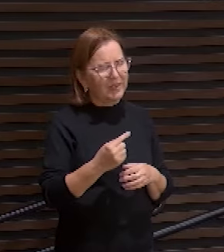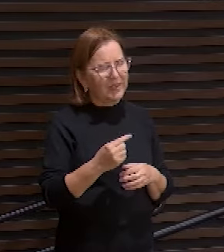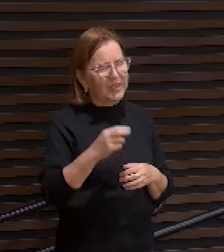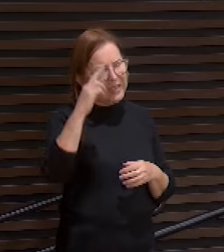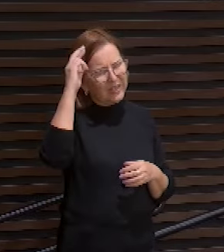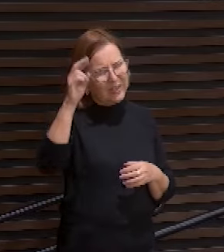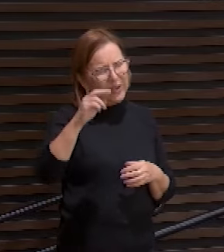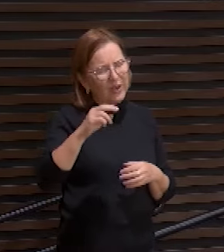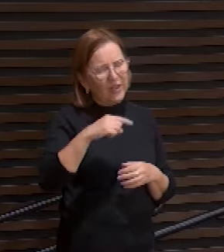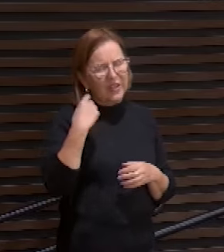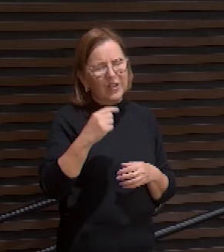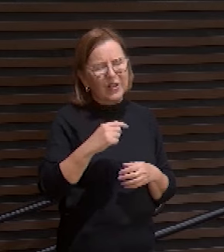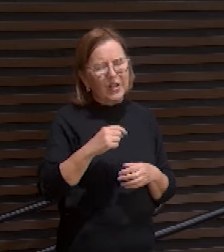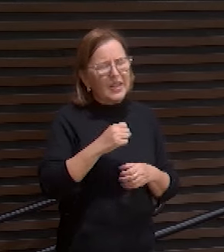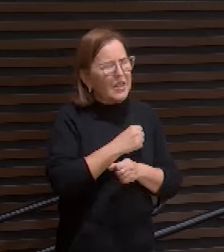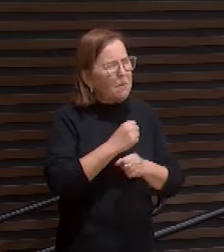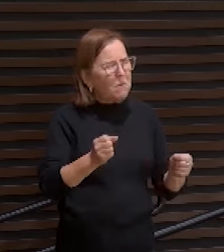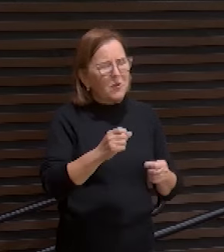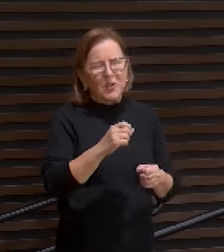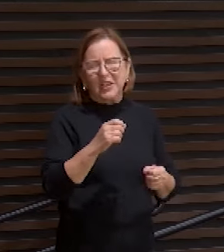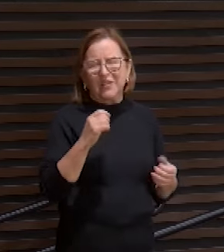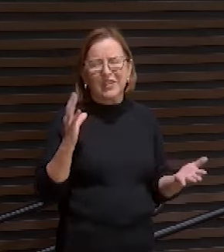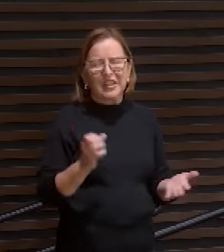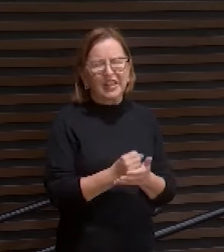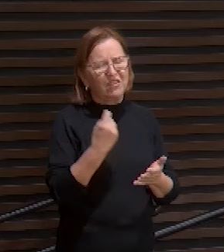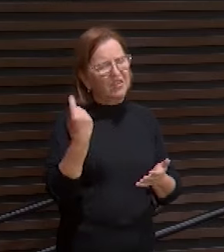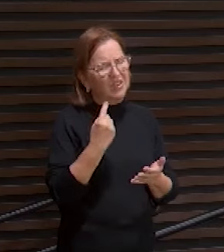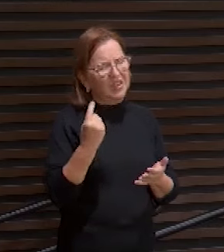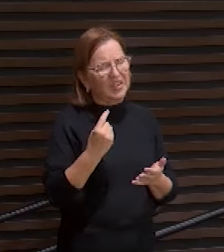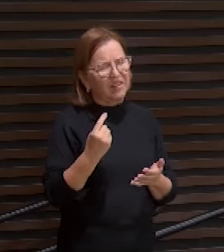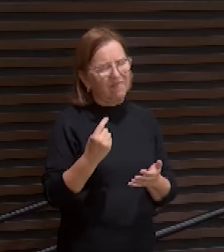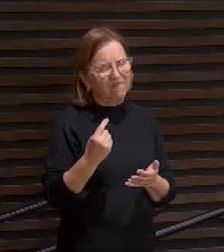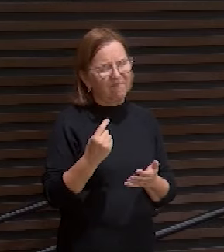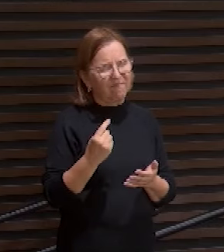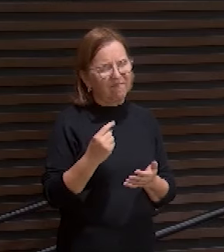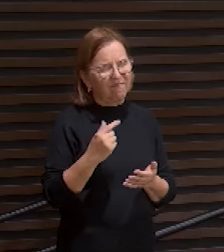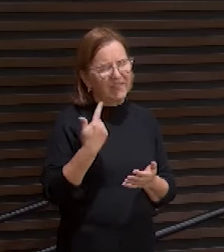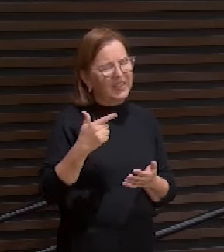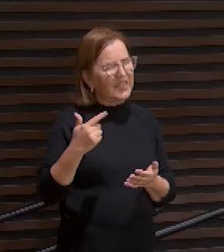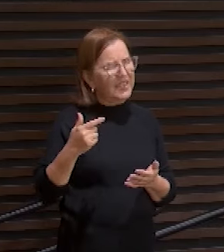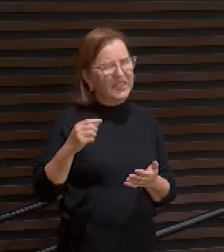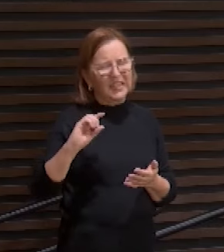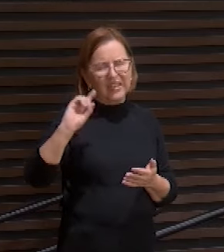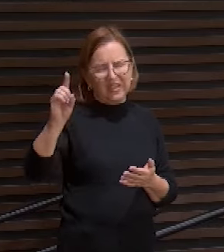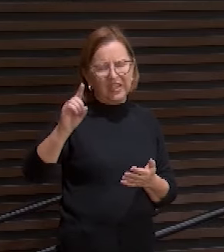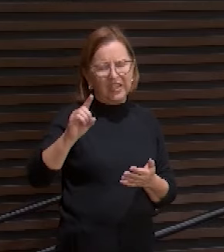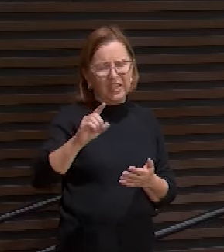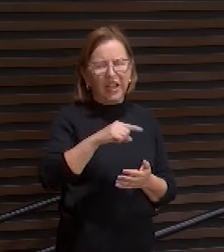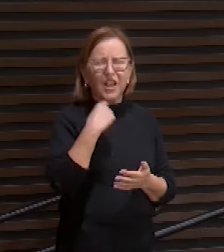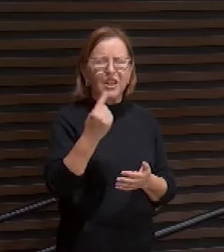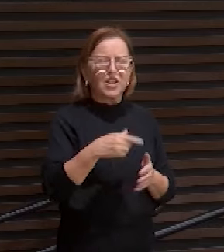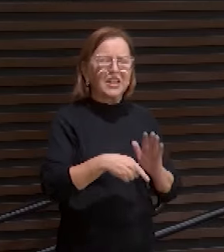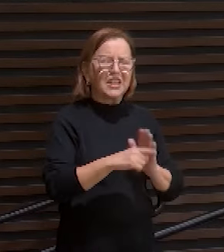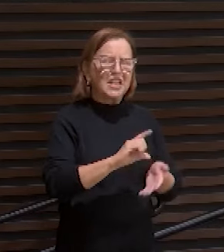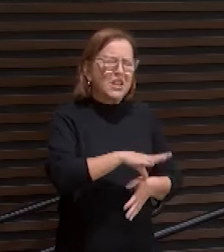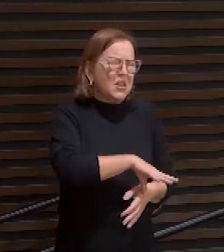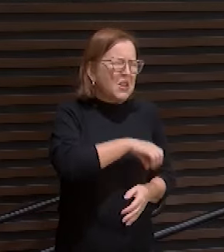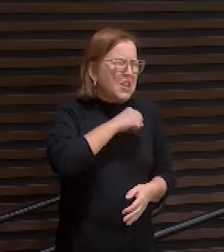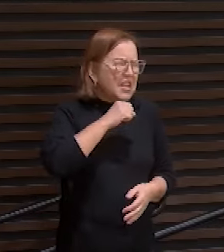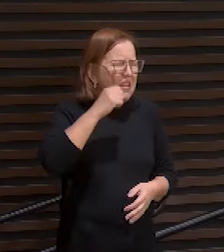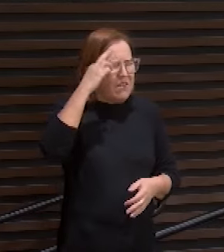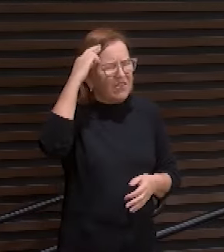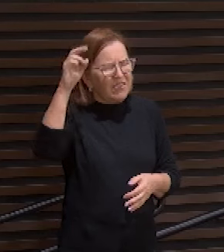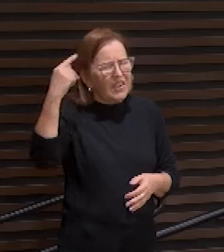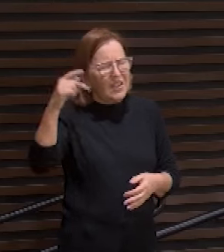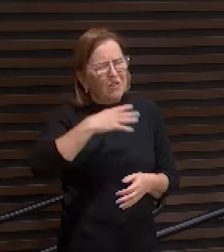nós não temos a menor condição diante da tua santidade nós odiávamos o senhor e o teu filho por